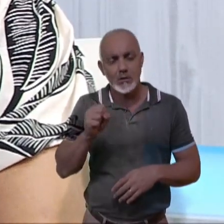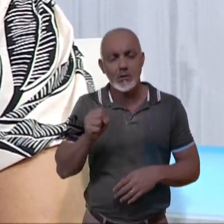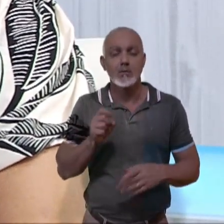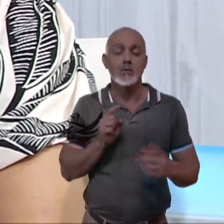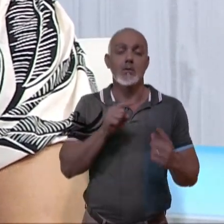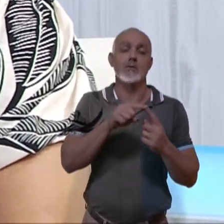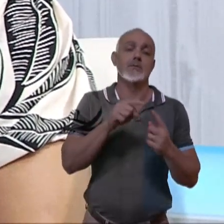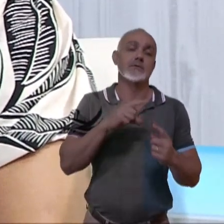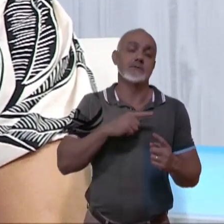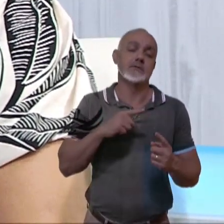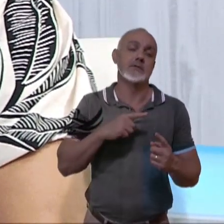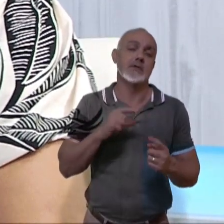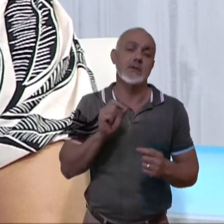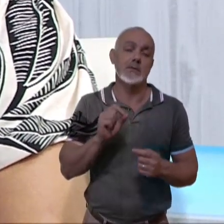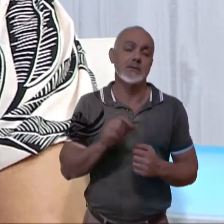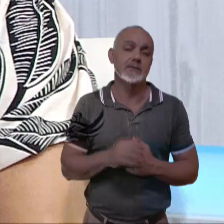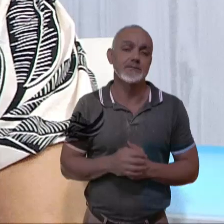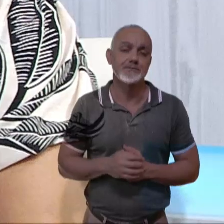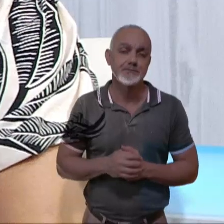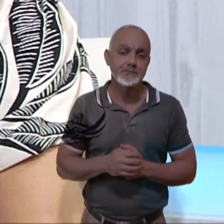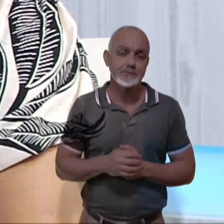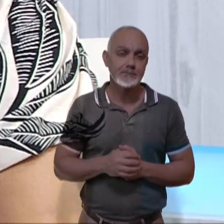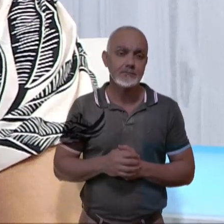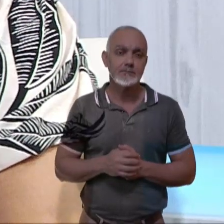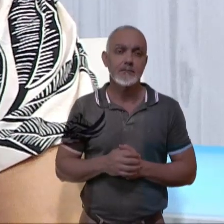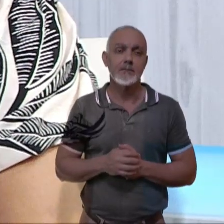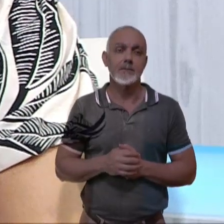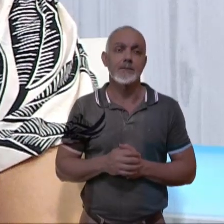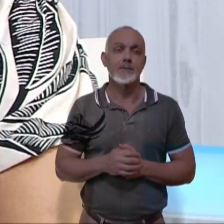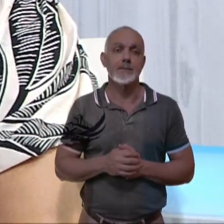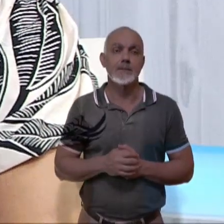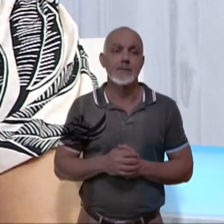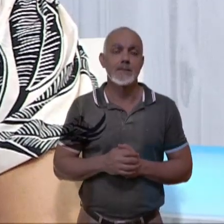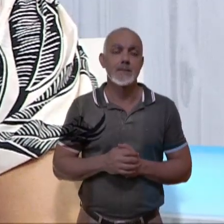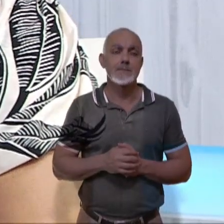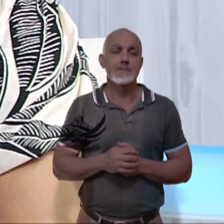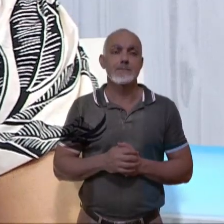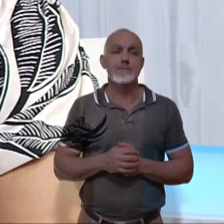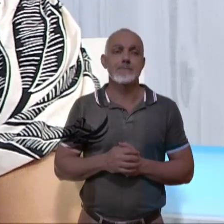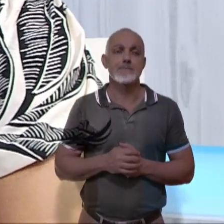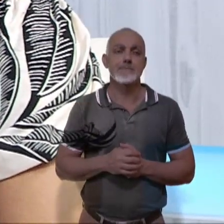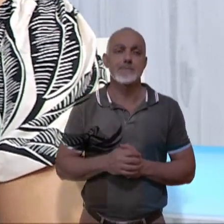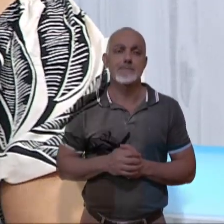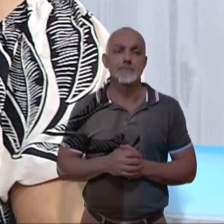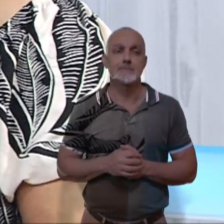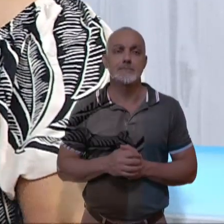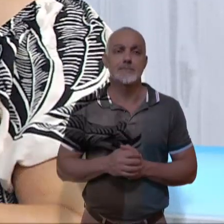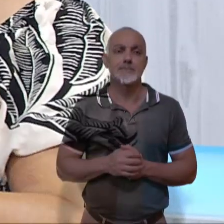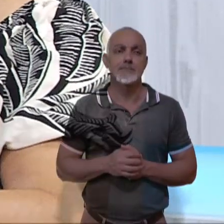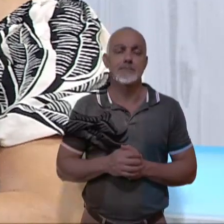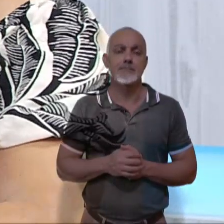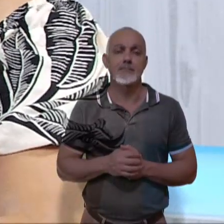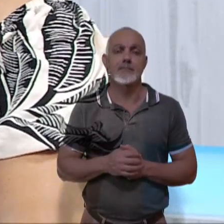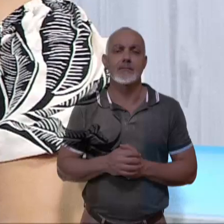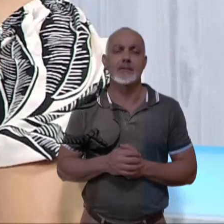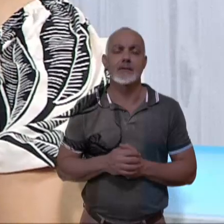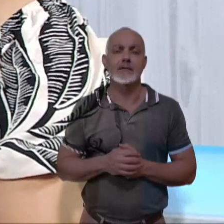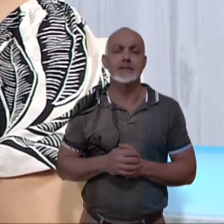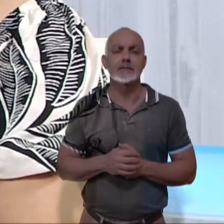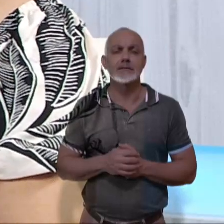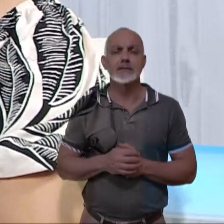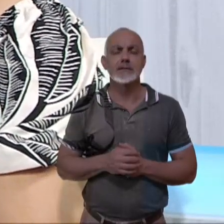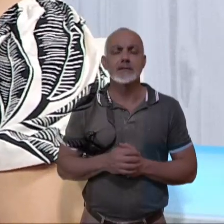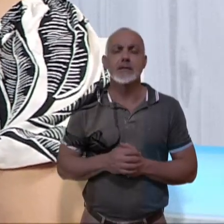ir ao encontro dos